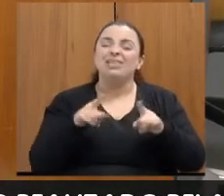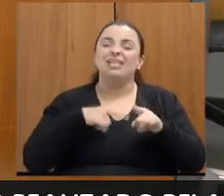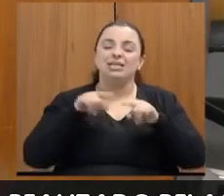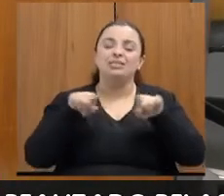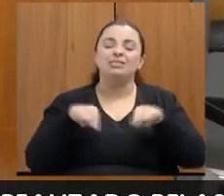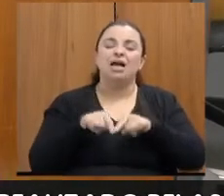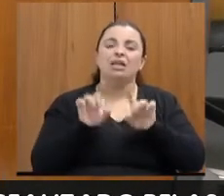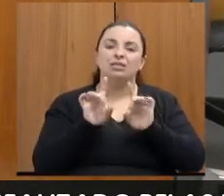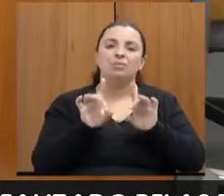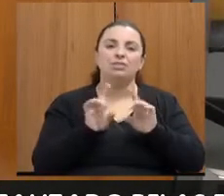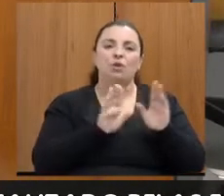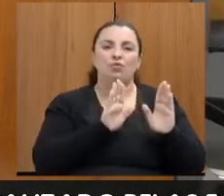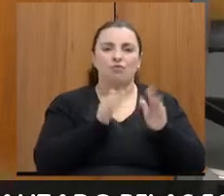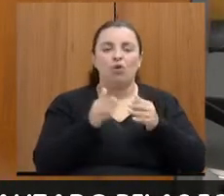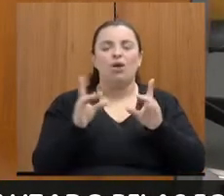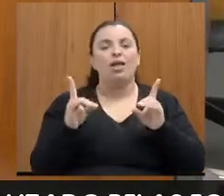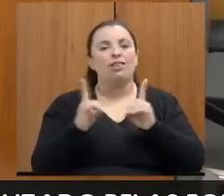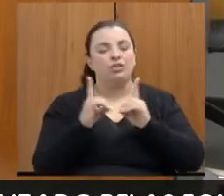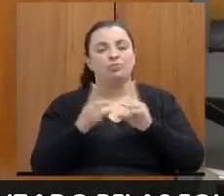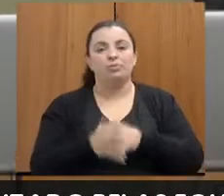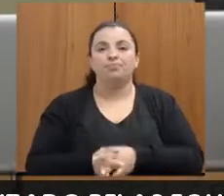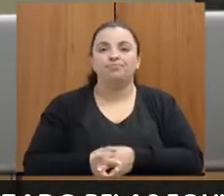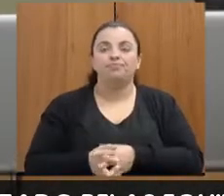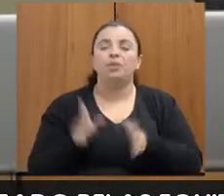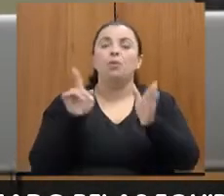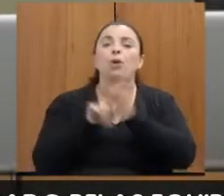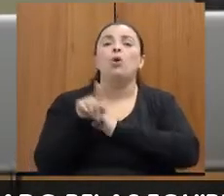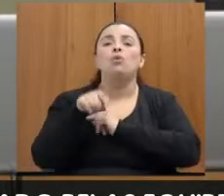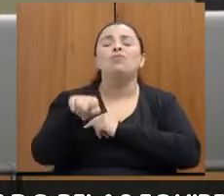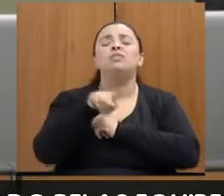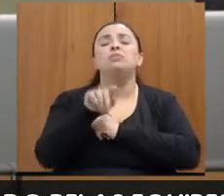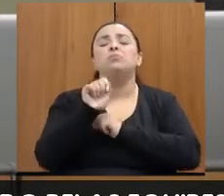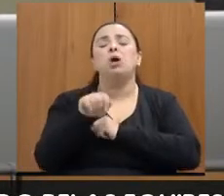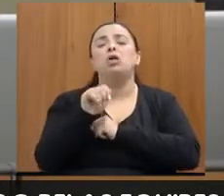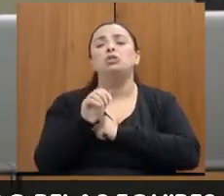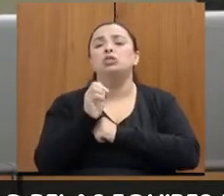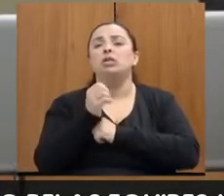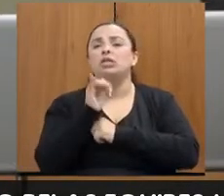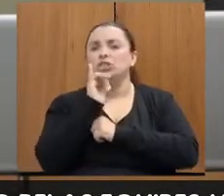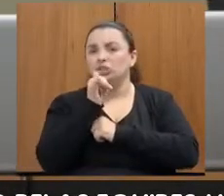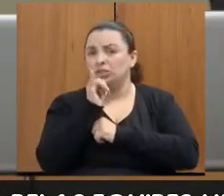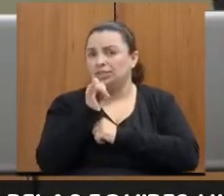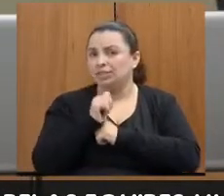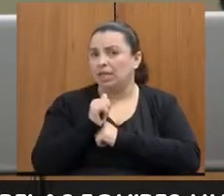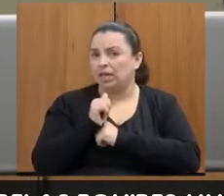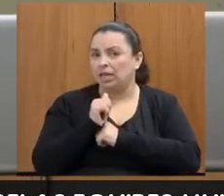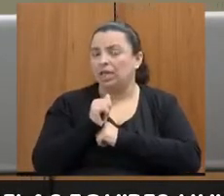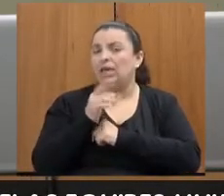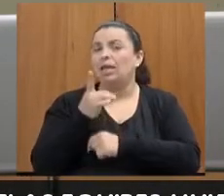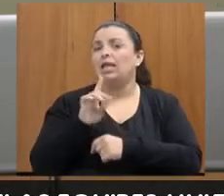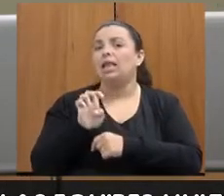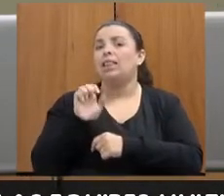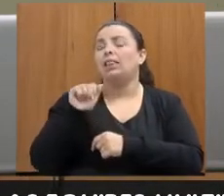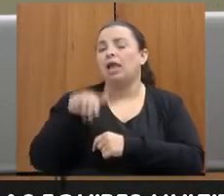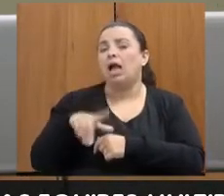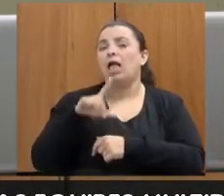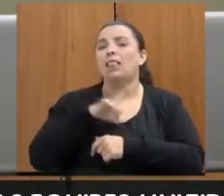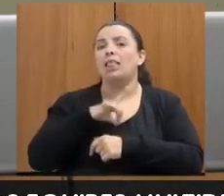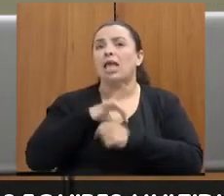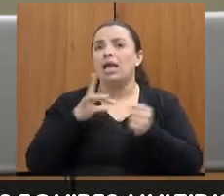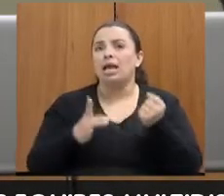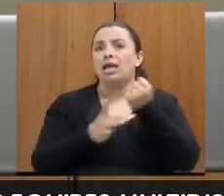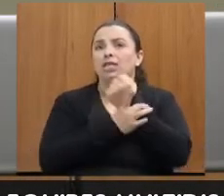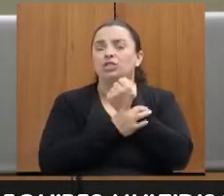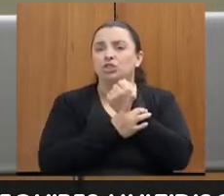Vocês poderiam dizer que na DEAN, em que atuam, é assegurado o atendimento-acolhimento, é